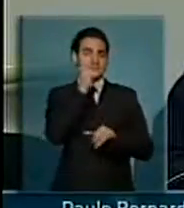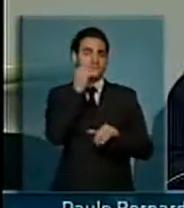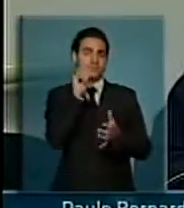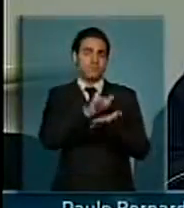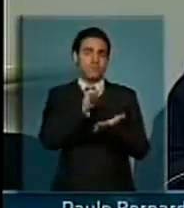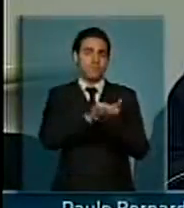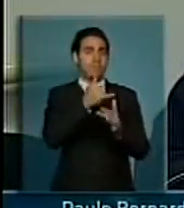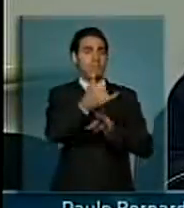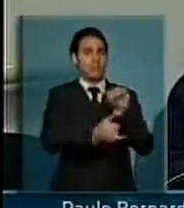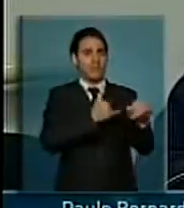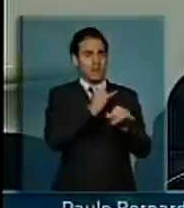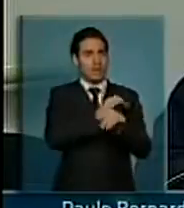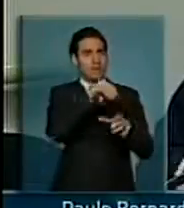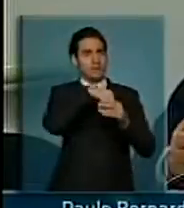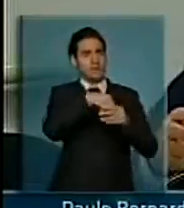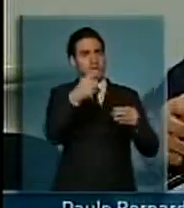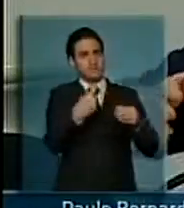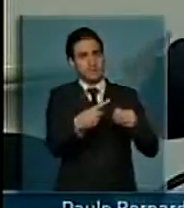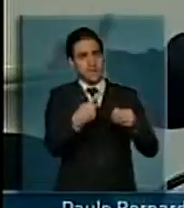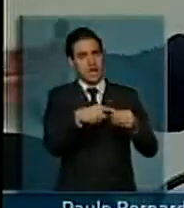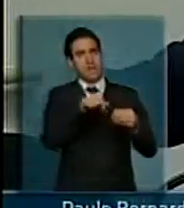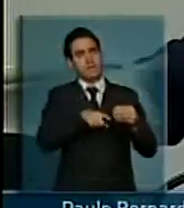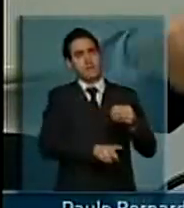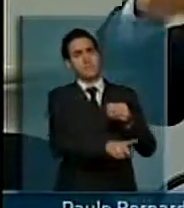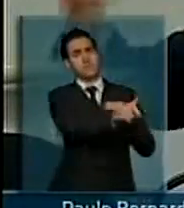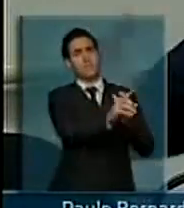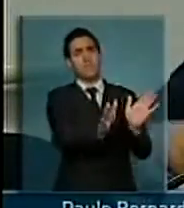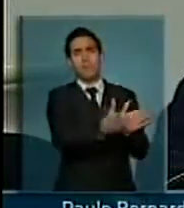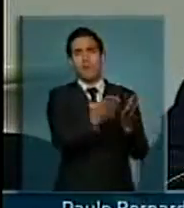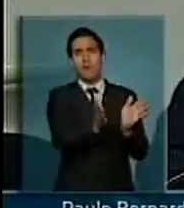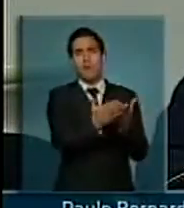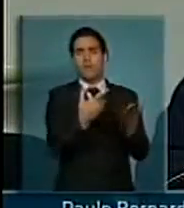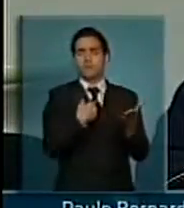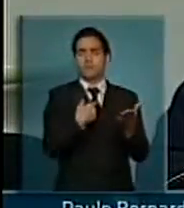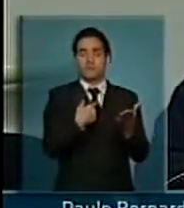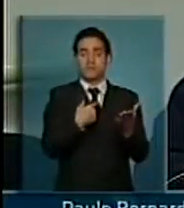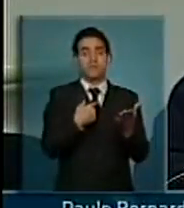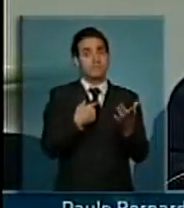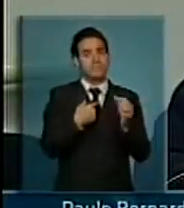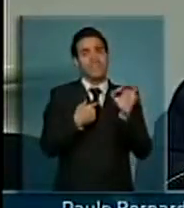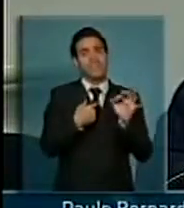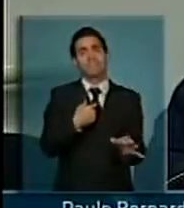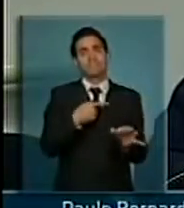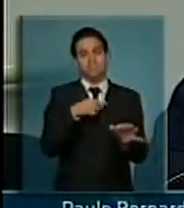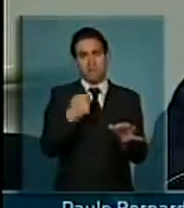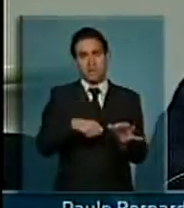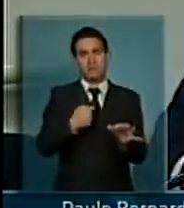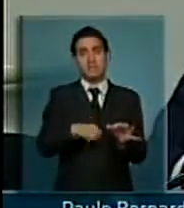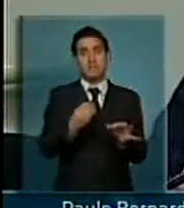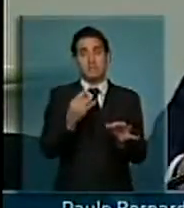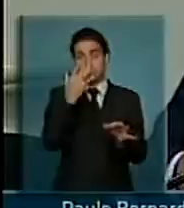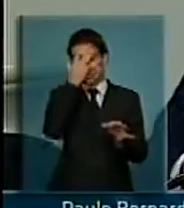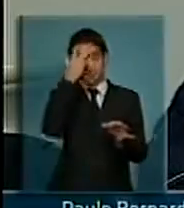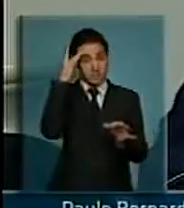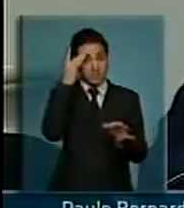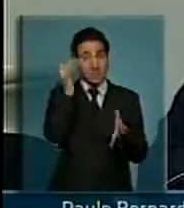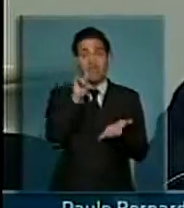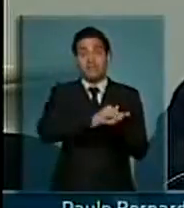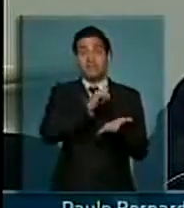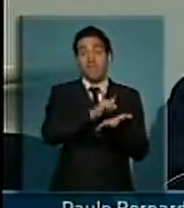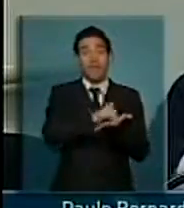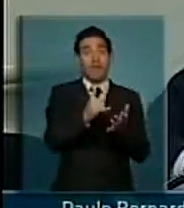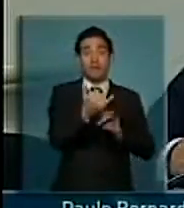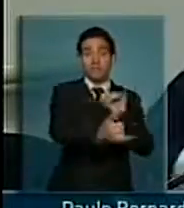internet para as comunidades mais pobres, para o interior, com certeza vai ter muita gente aí, não sei como é que vai ser,